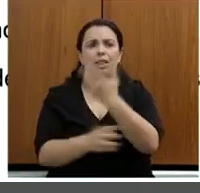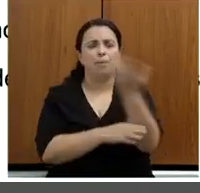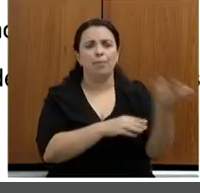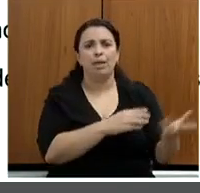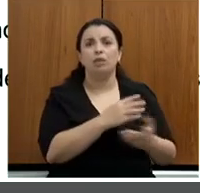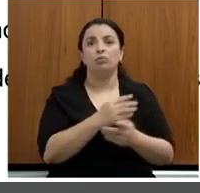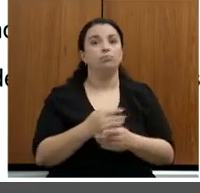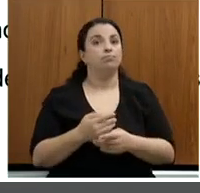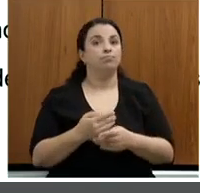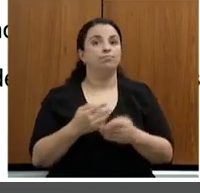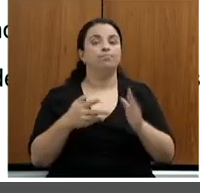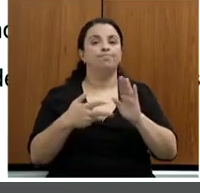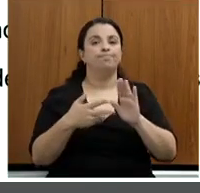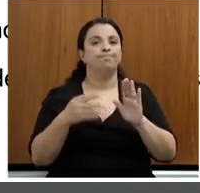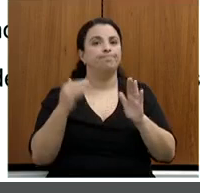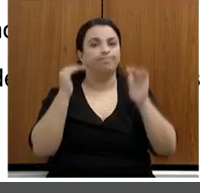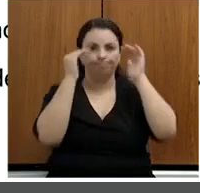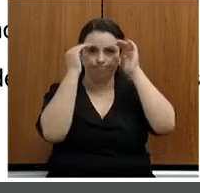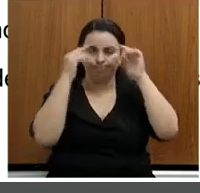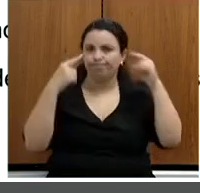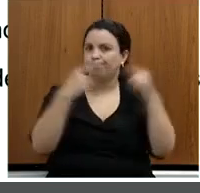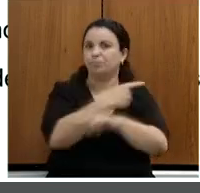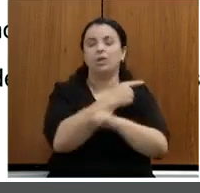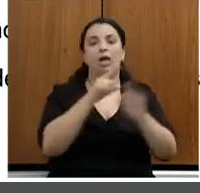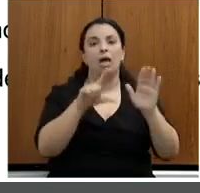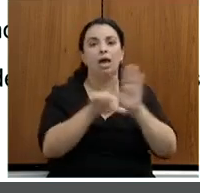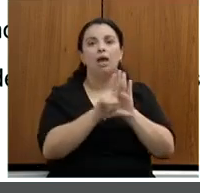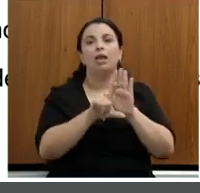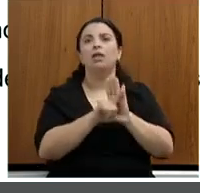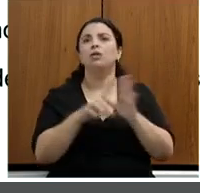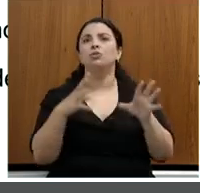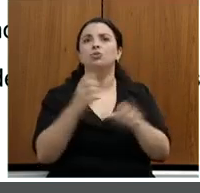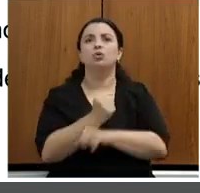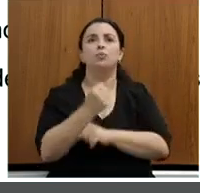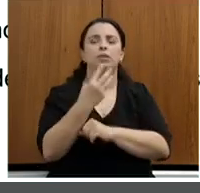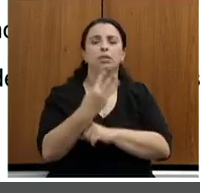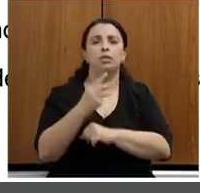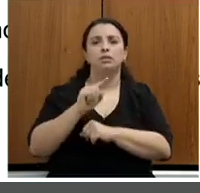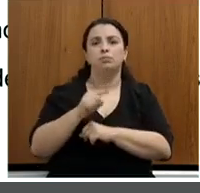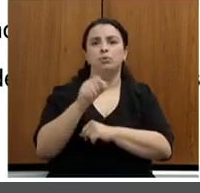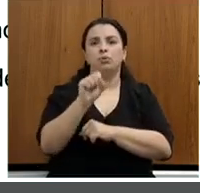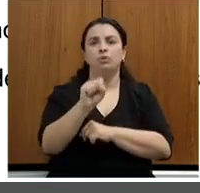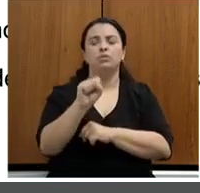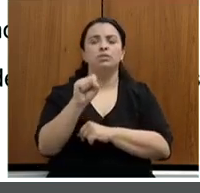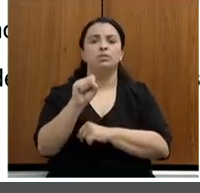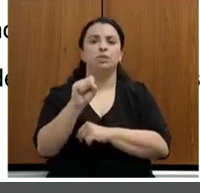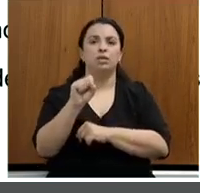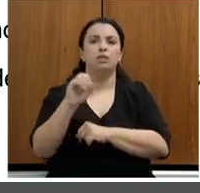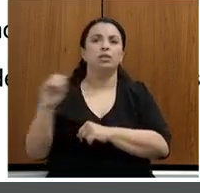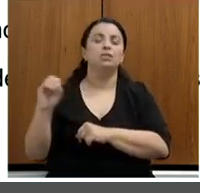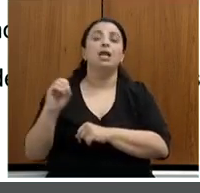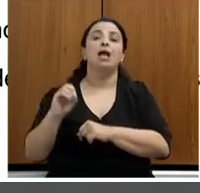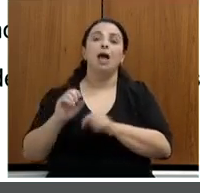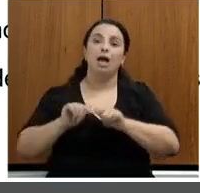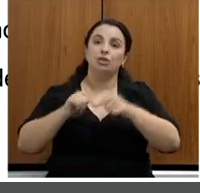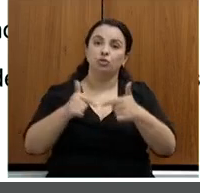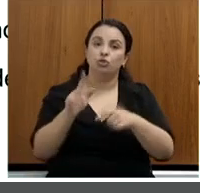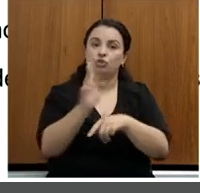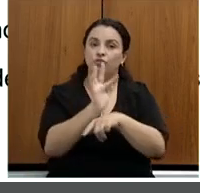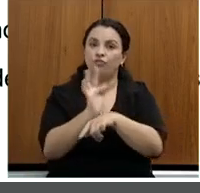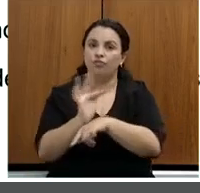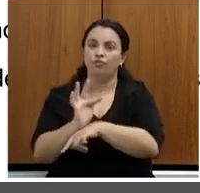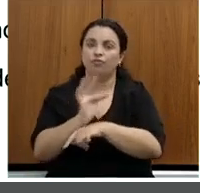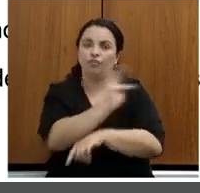contabilizada aproximadamente 3.800 ações de fiscalização e operação especial Mata